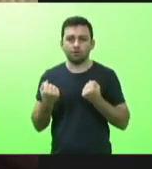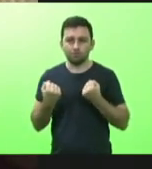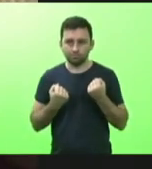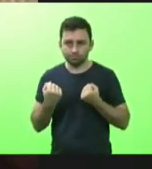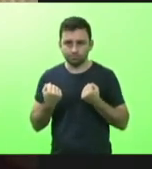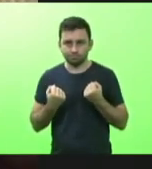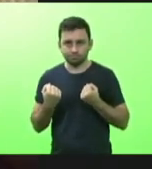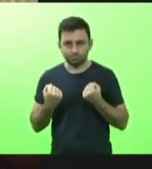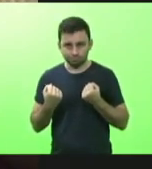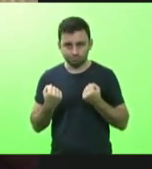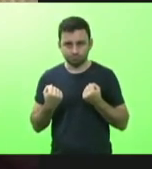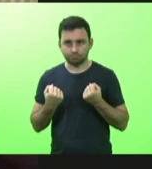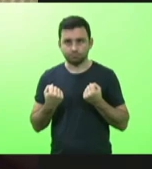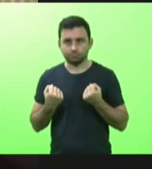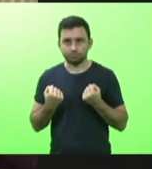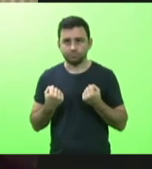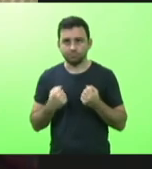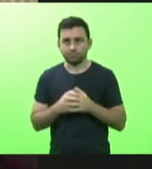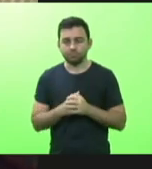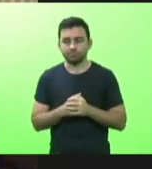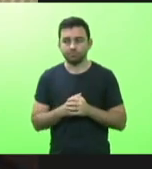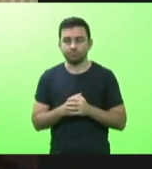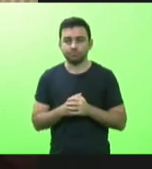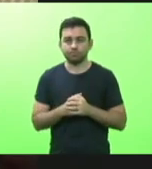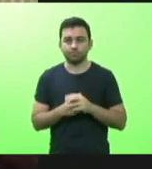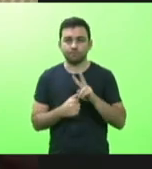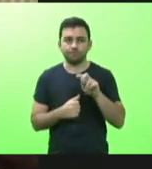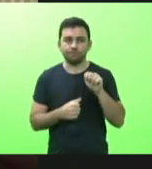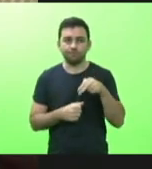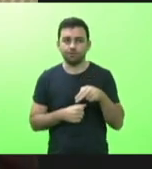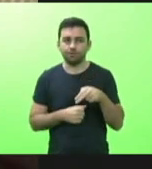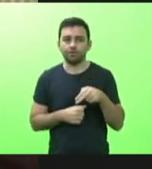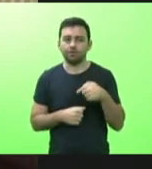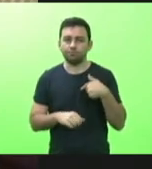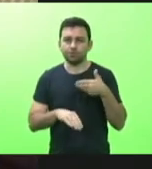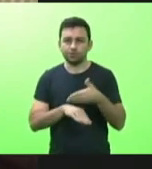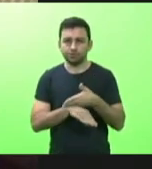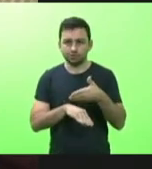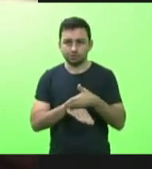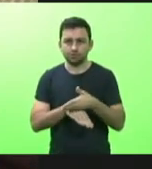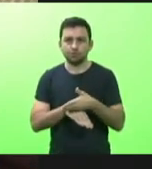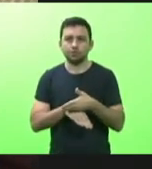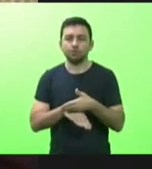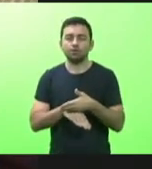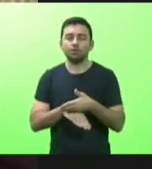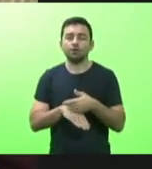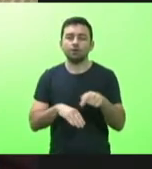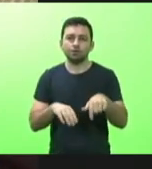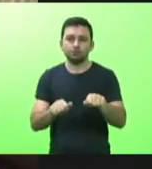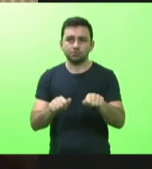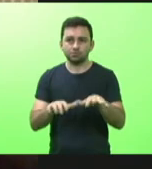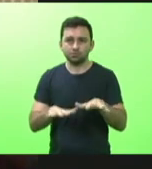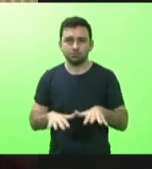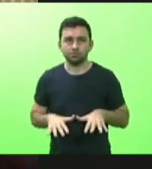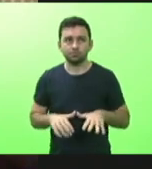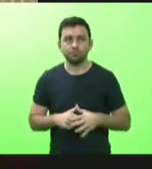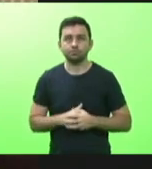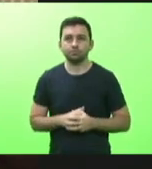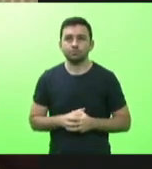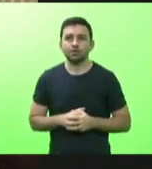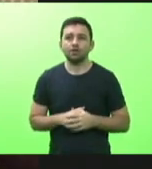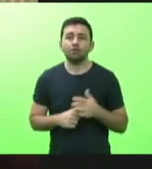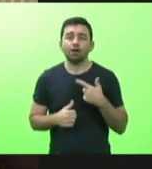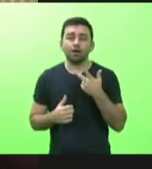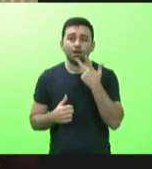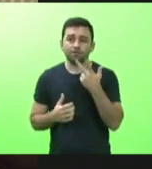E eu estou aqui, enquanto participo da sessão, daqui a pouco já ali nos compromissos que eu tenho. Mas eu queria trazer